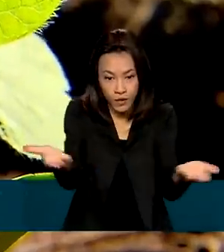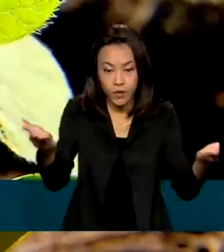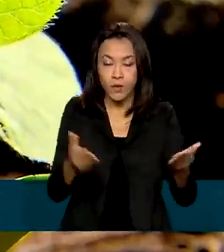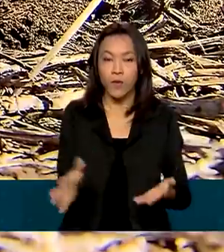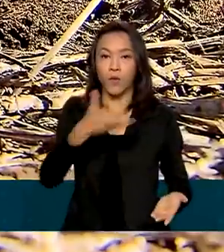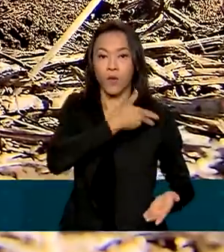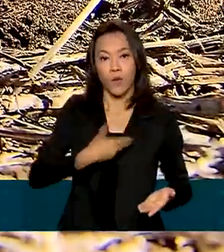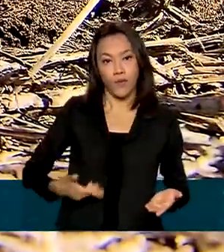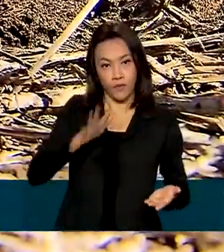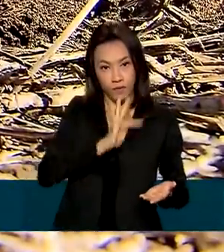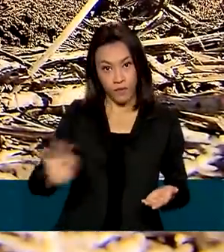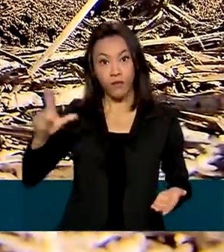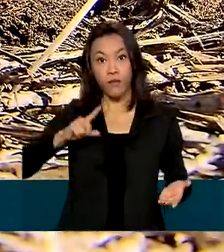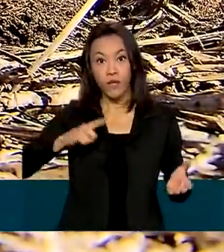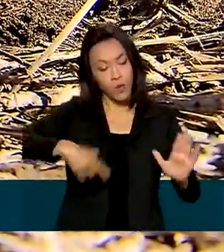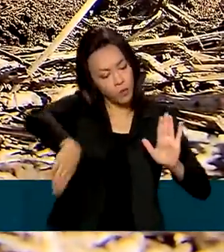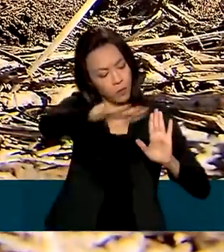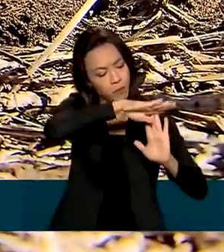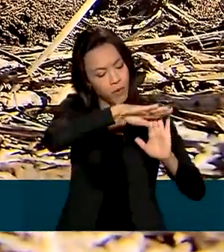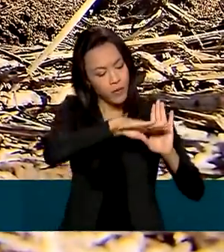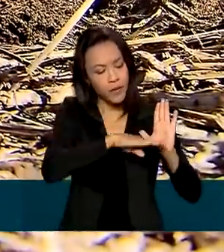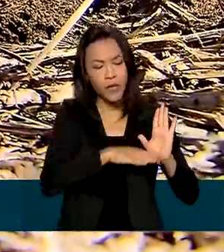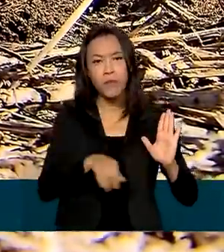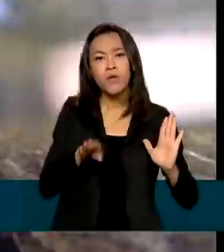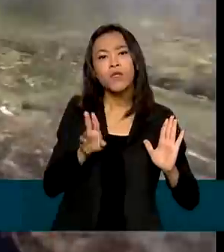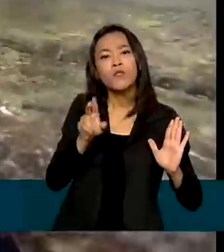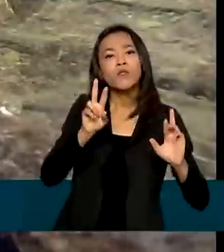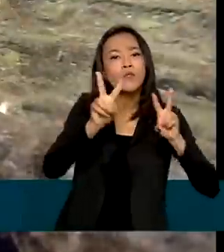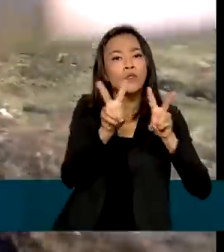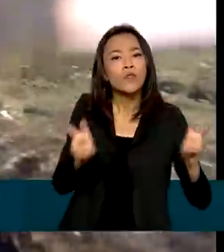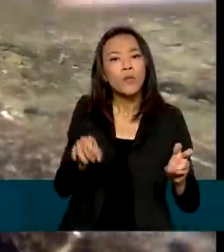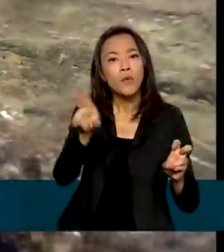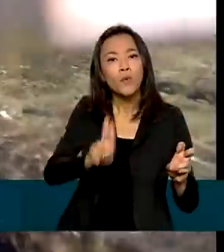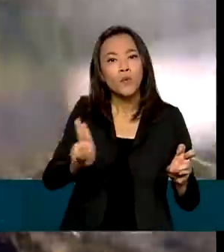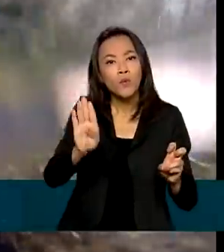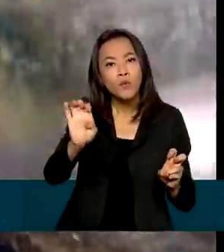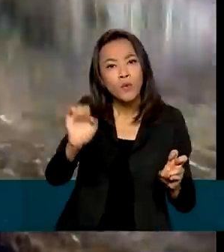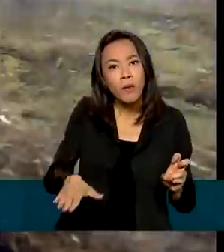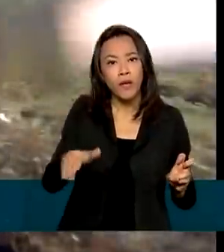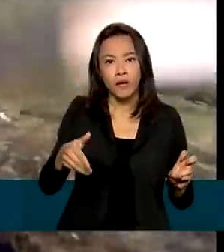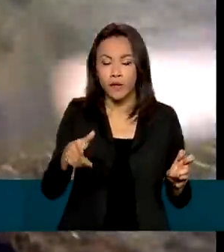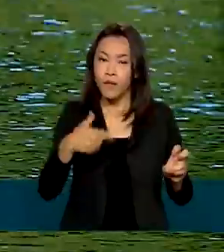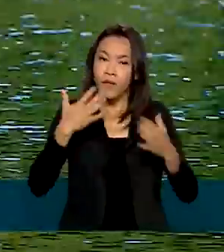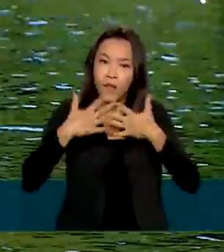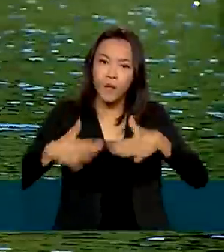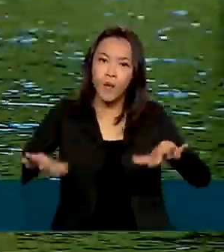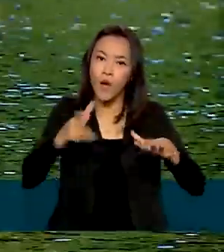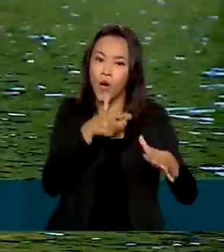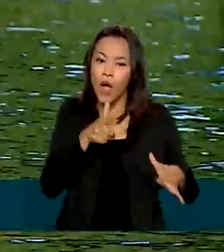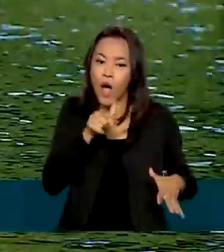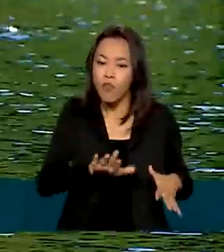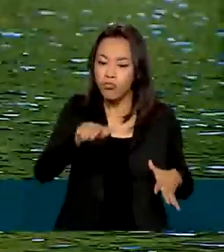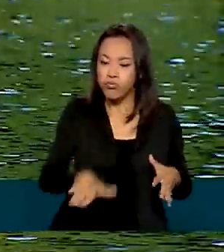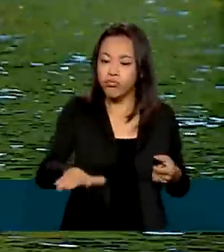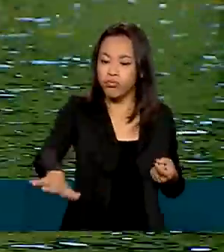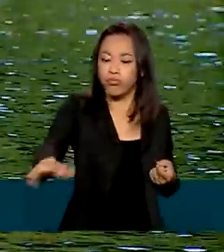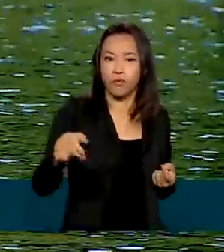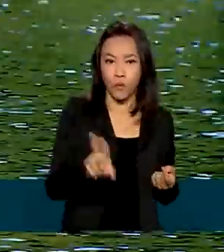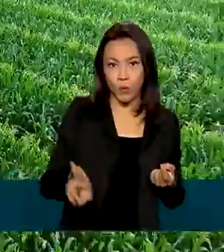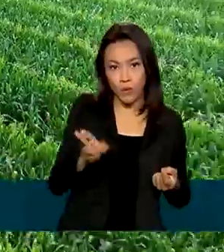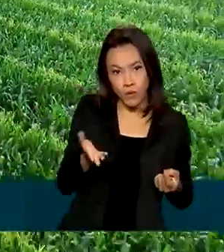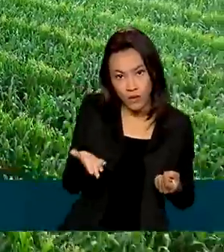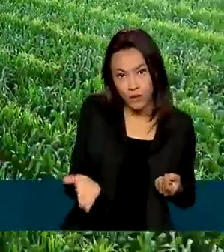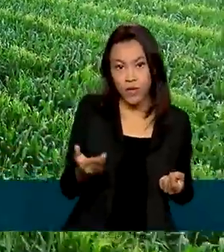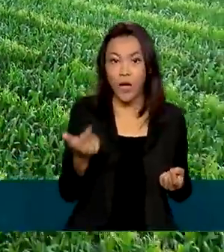conta com o Programa Nacional de Manejo Sustentável do Solo e da Água em Microbacias Hidrográficas, conhecido como Águas do Agro.